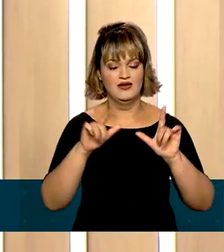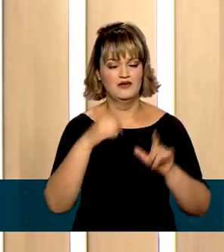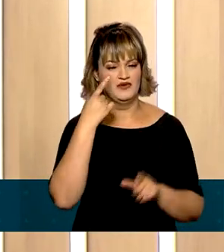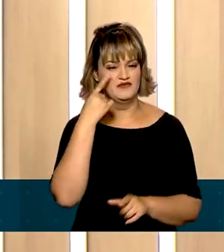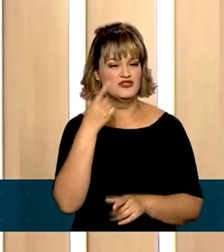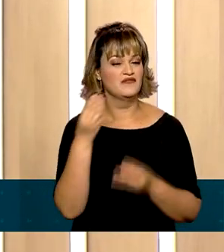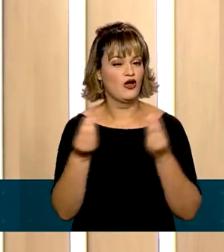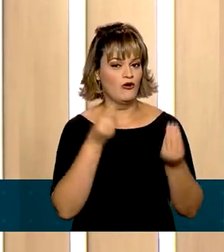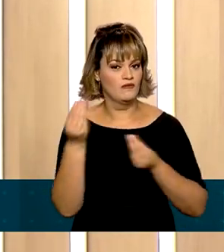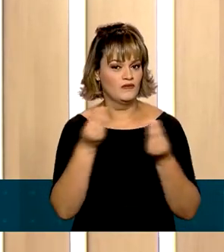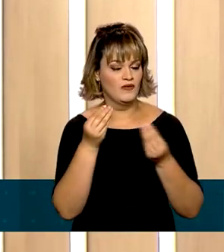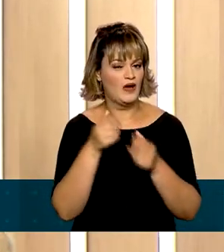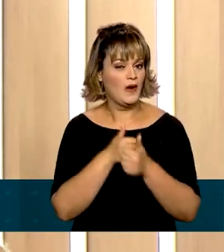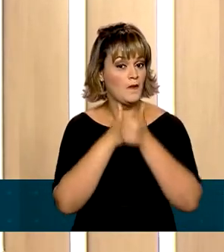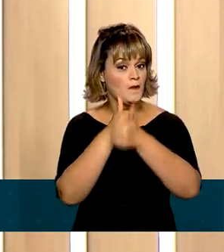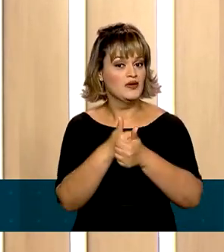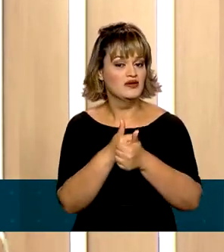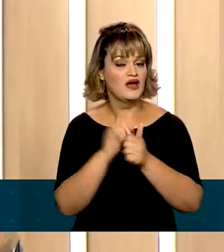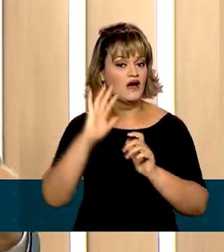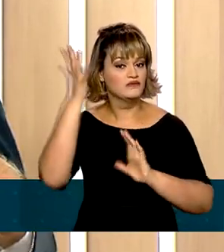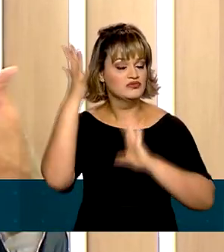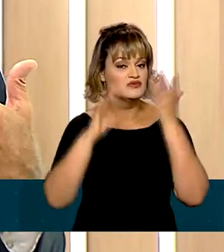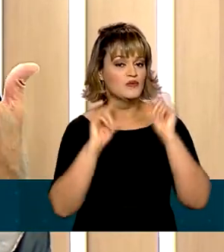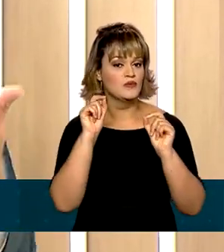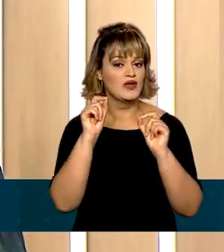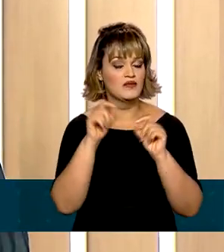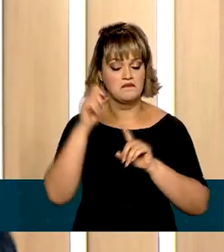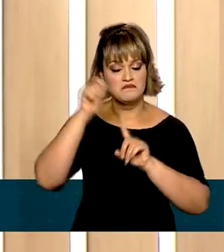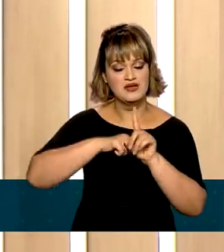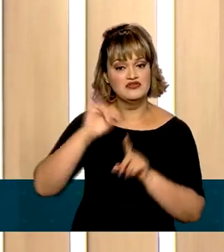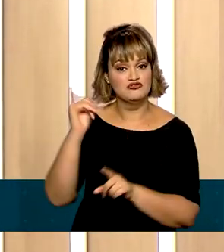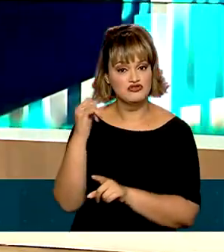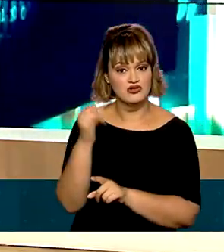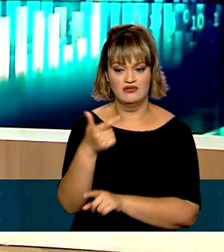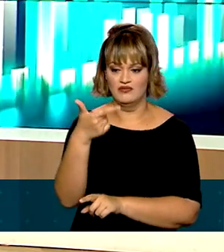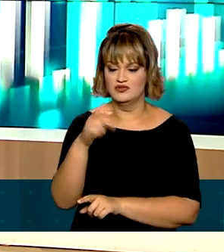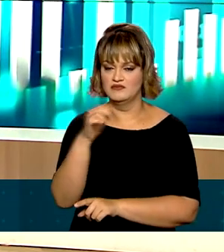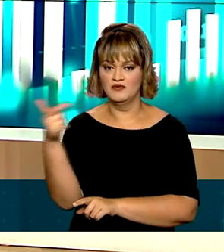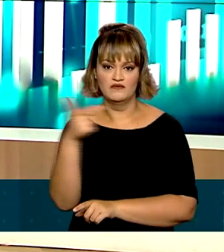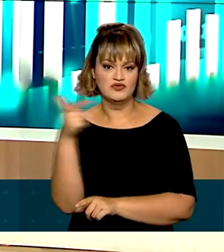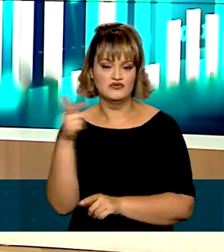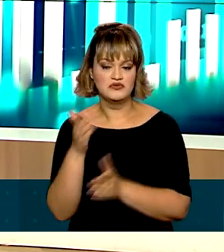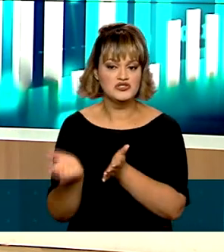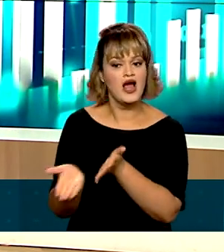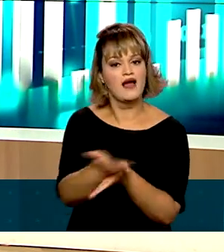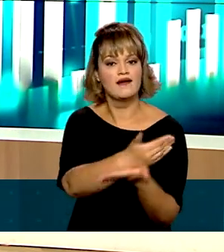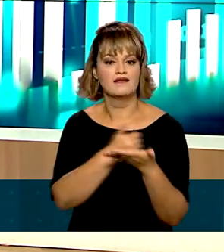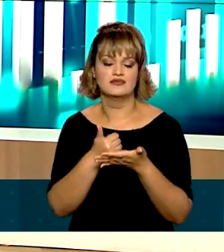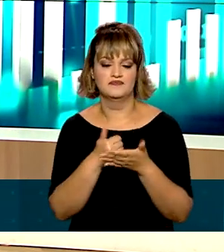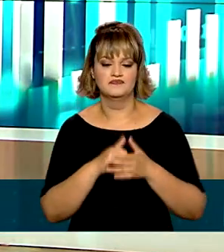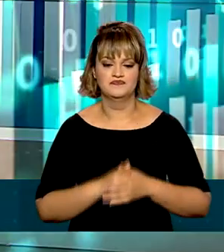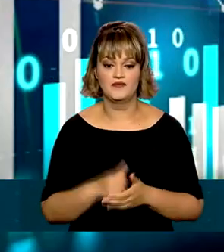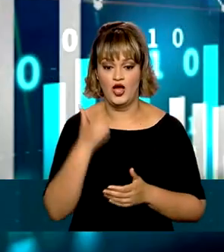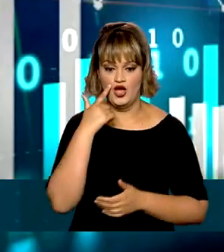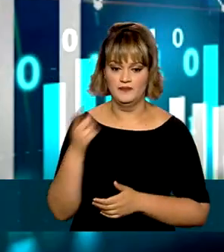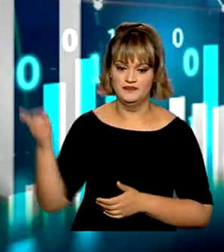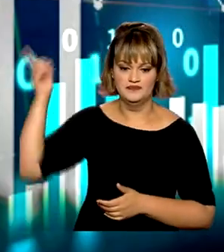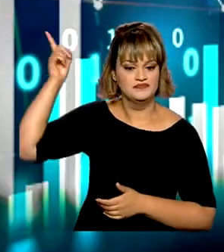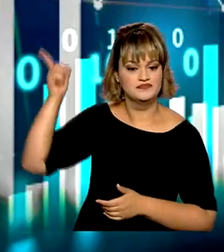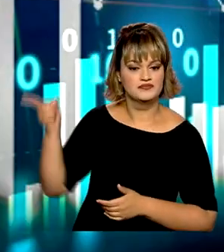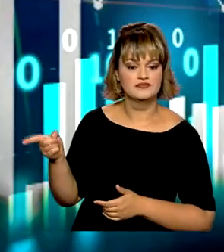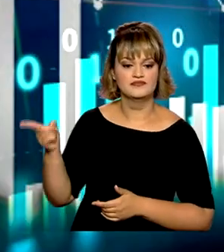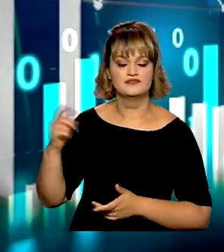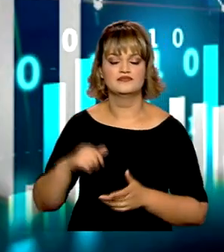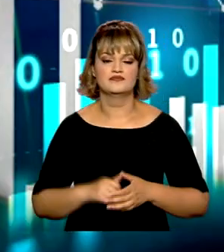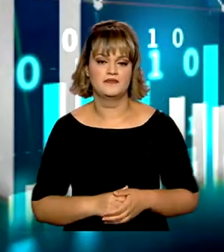você, telespectador, acompanhar o que aconteceu no mês de janeiro de 2022 em termos de arrecadação. Como podemos ver na nossa tabela